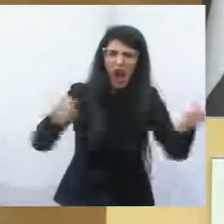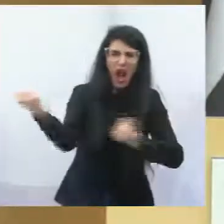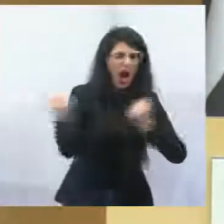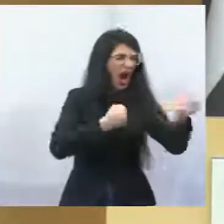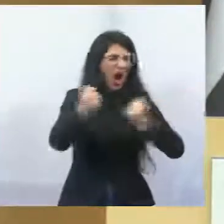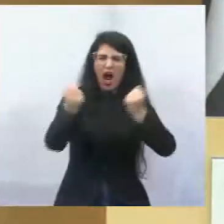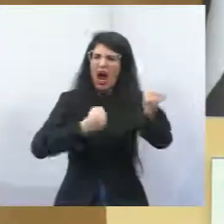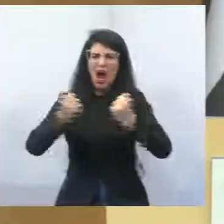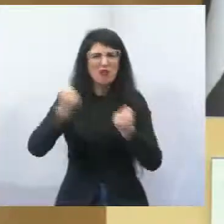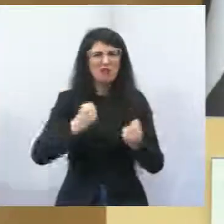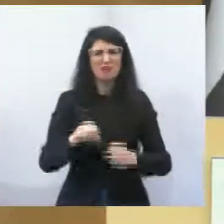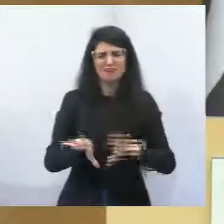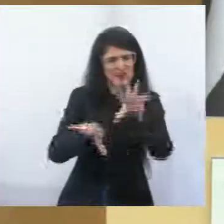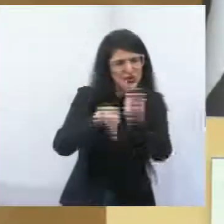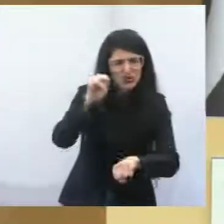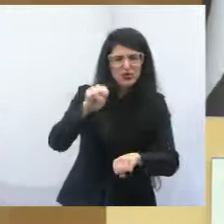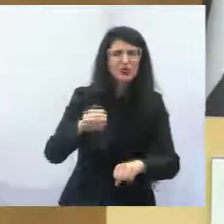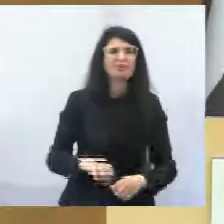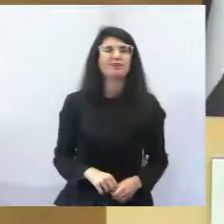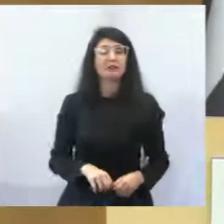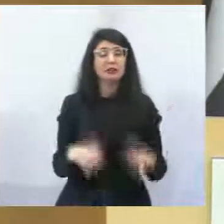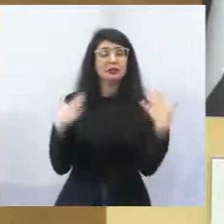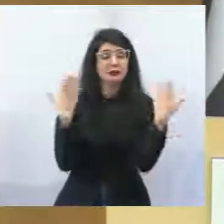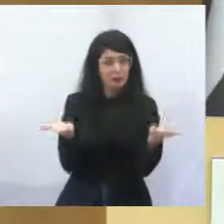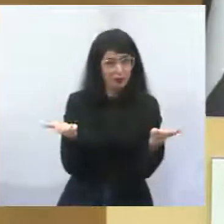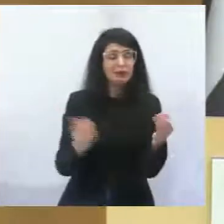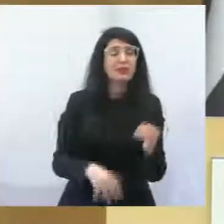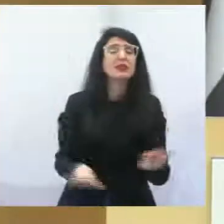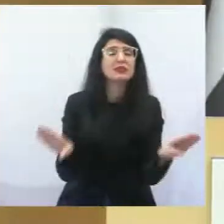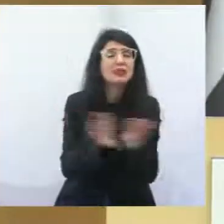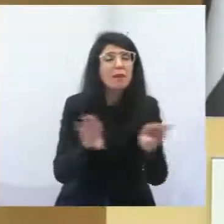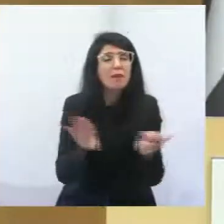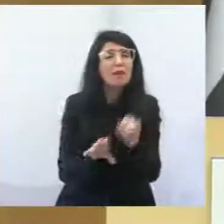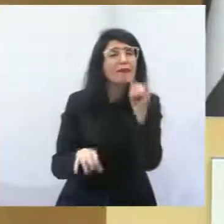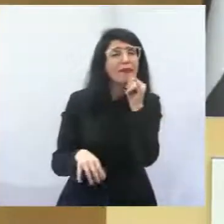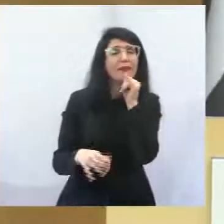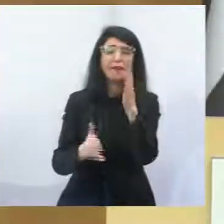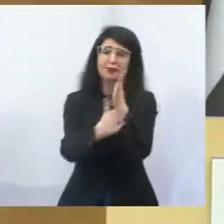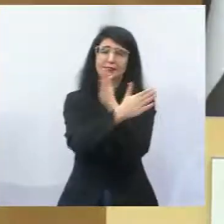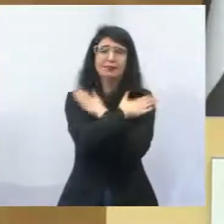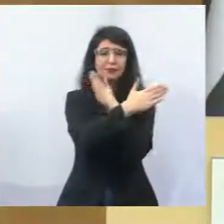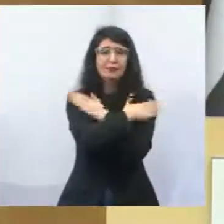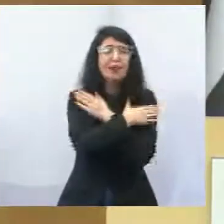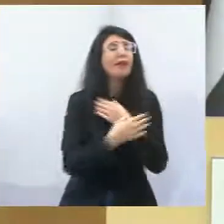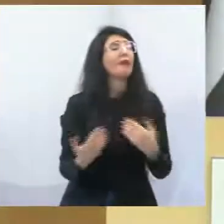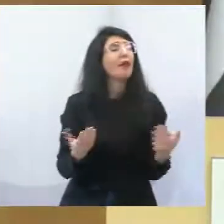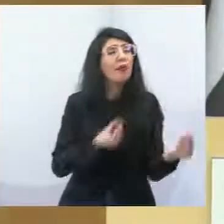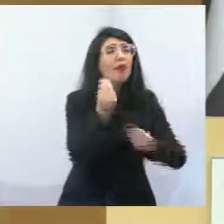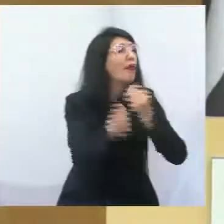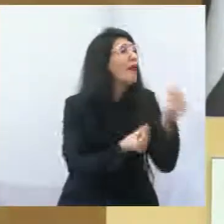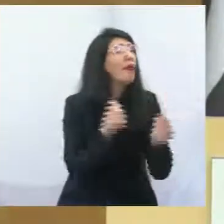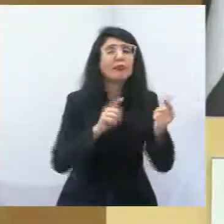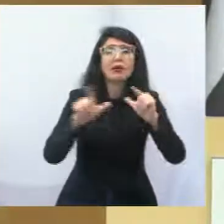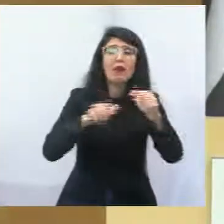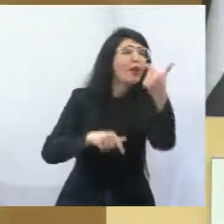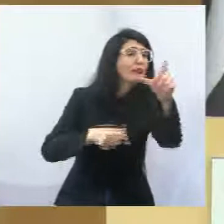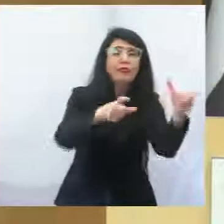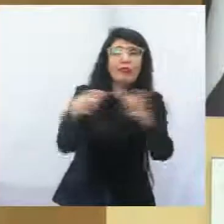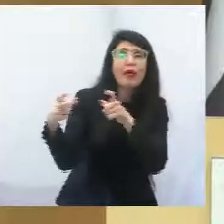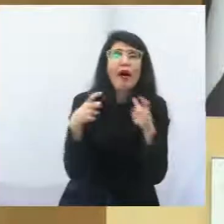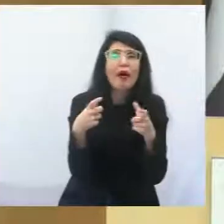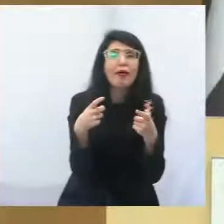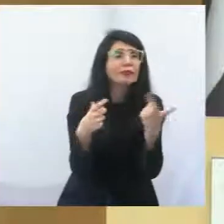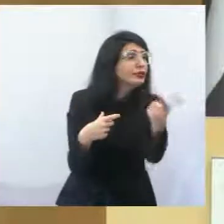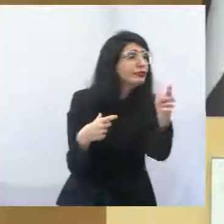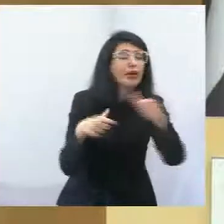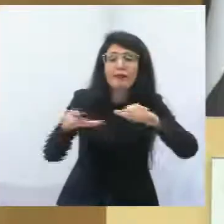quando há o desemprego, que as pessoas não têm como arrumar outro emprego e dignamente vão exercer a profissão por